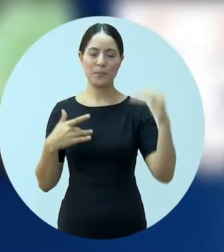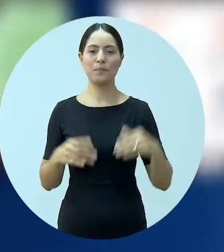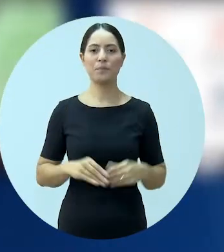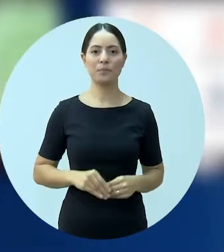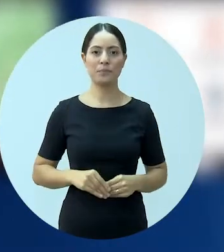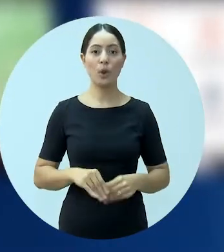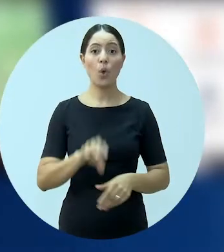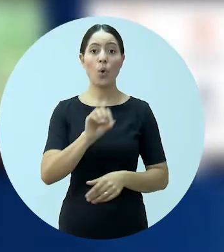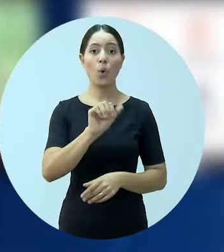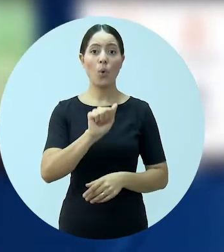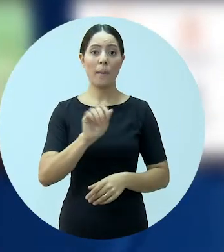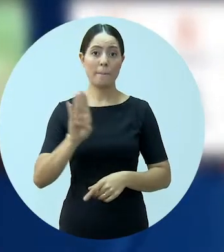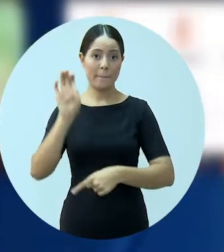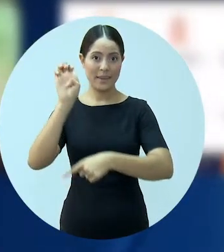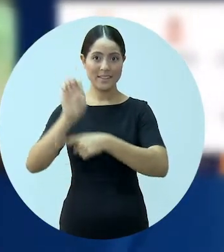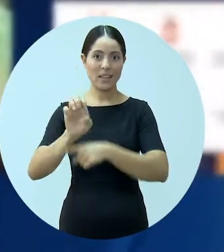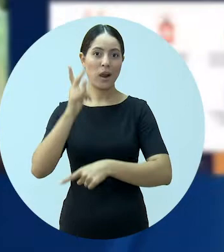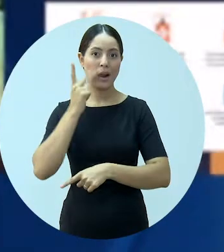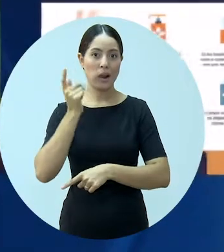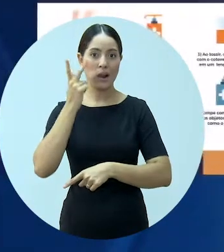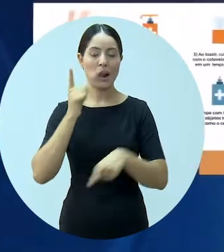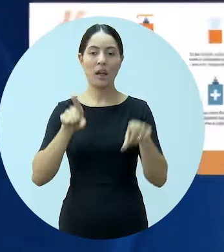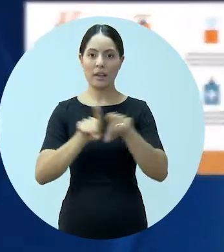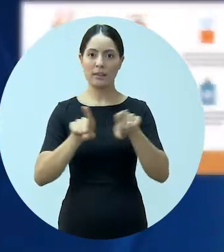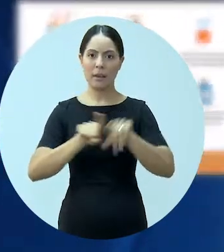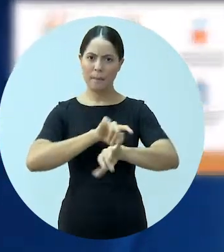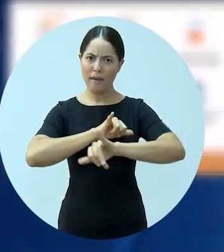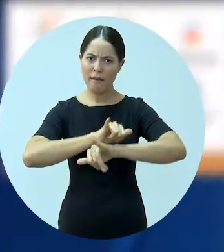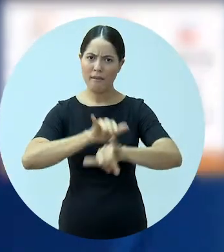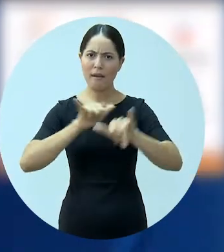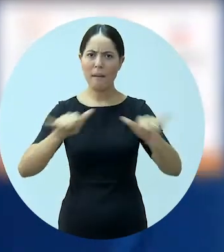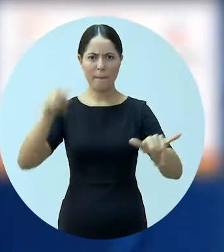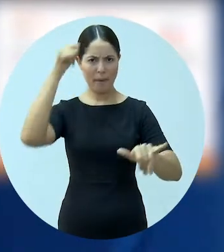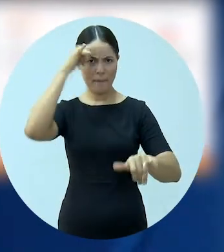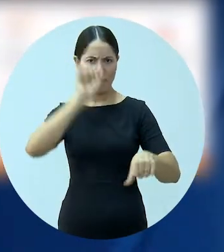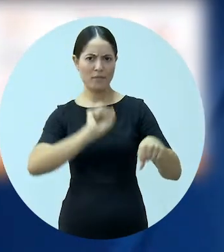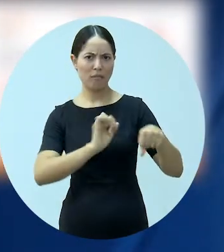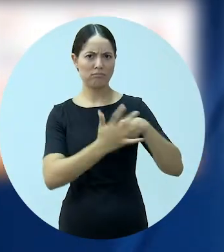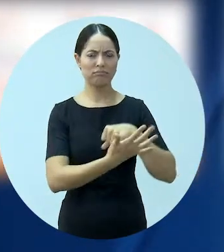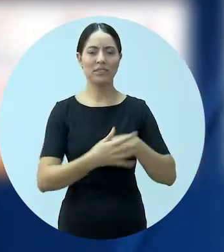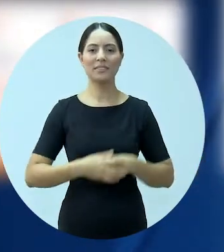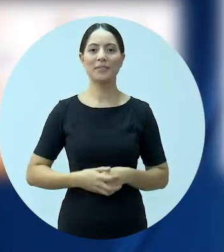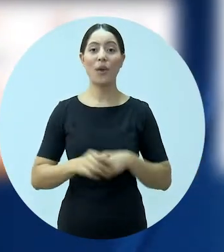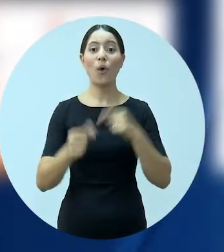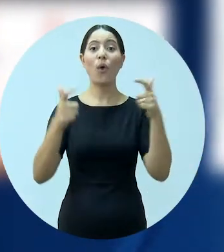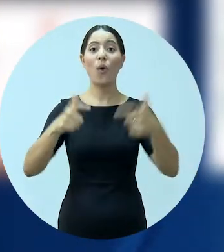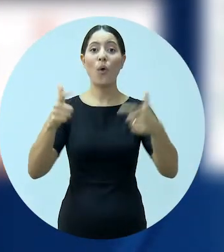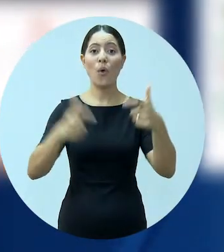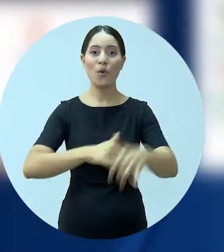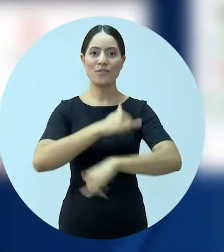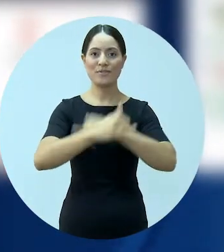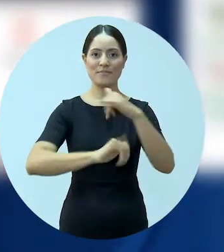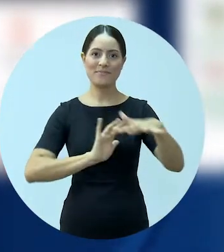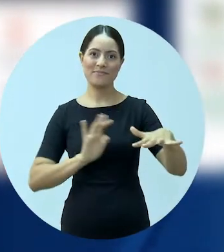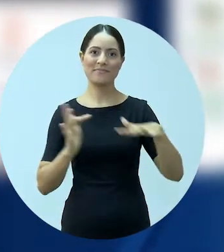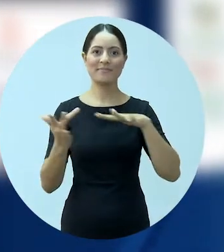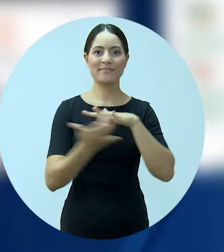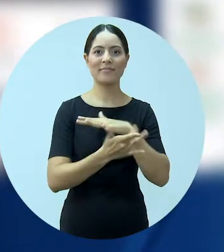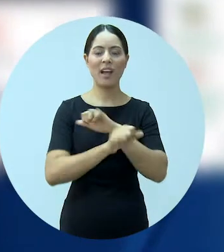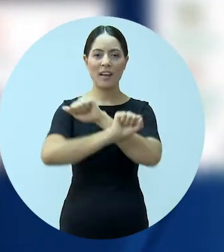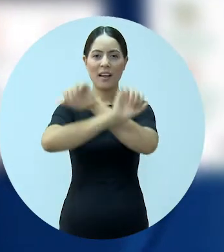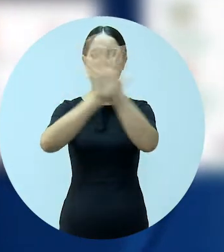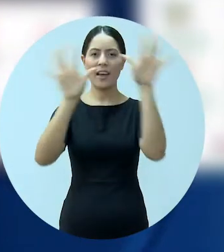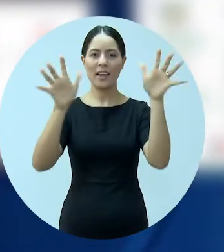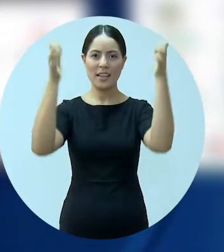autoridades de saúde pública. A OAB Ceará também abraçou a campanha de prevenção e ainda trouxe nas redes sociais os